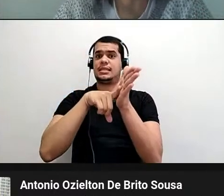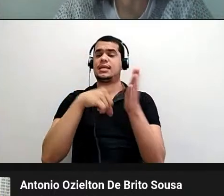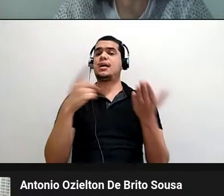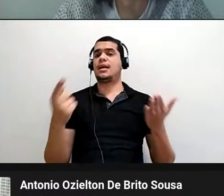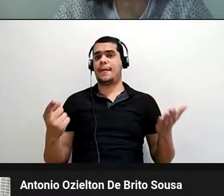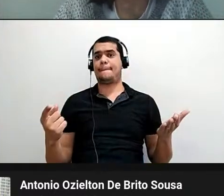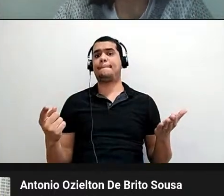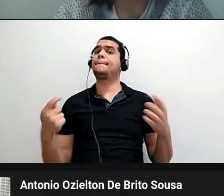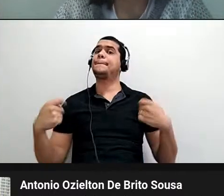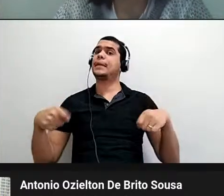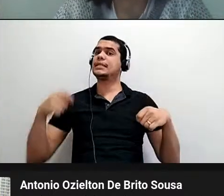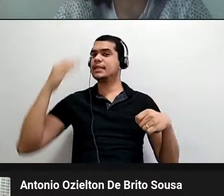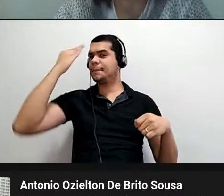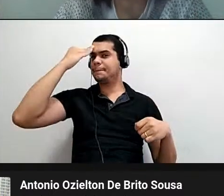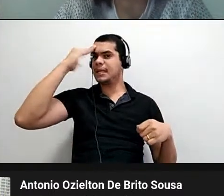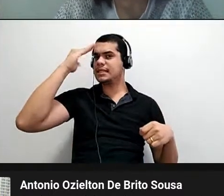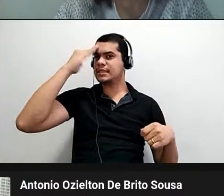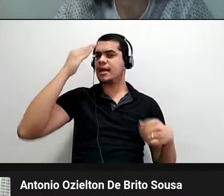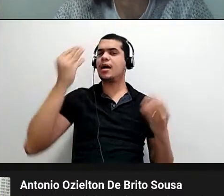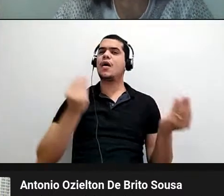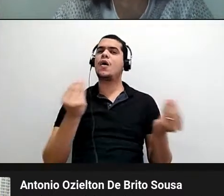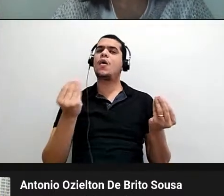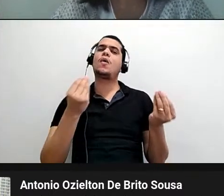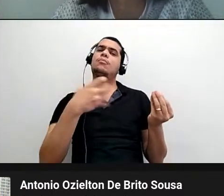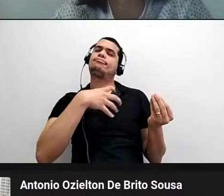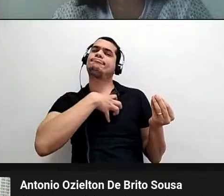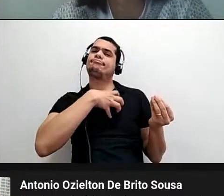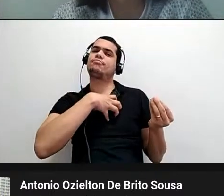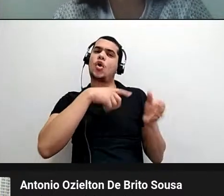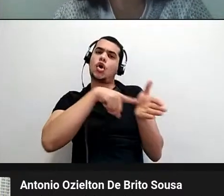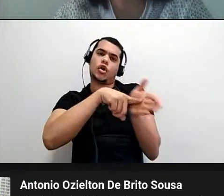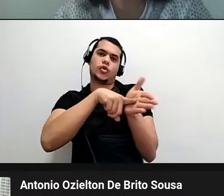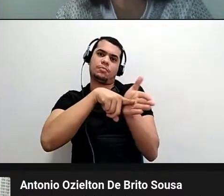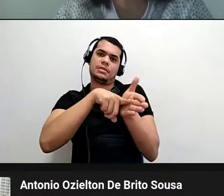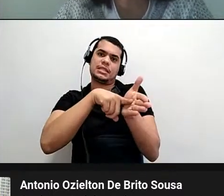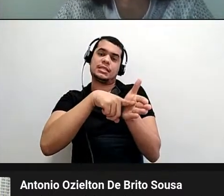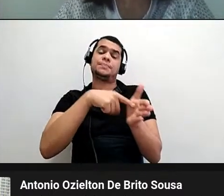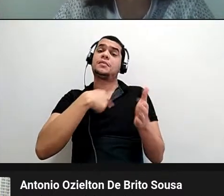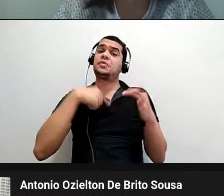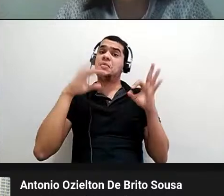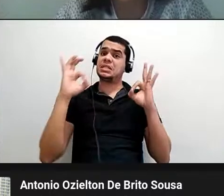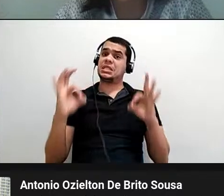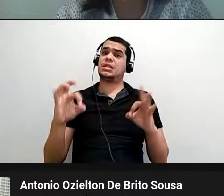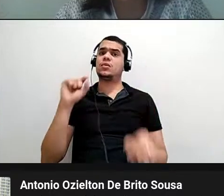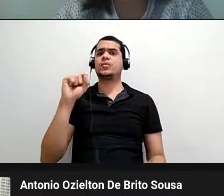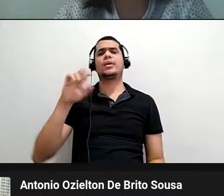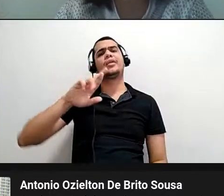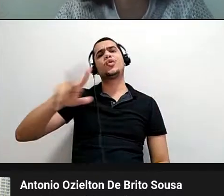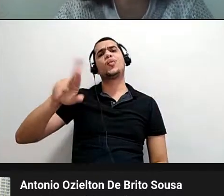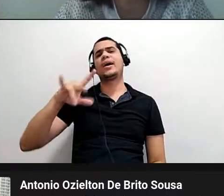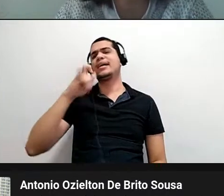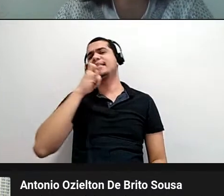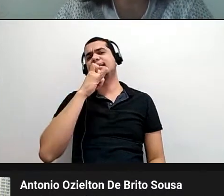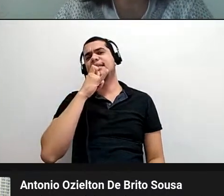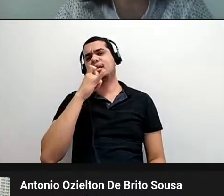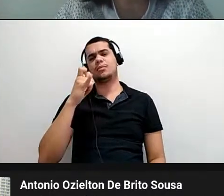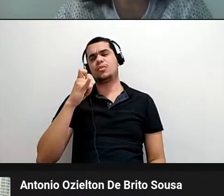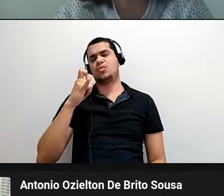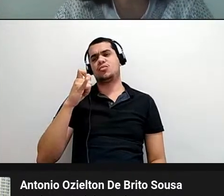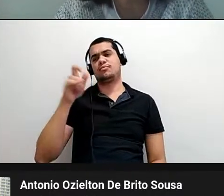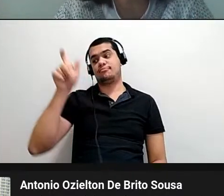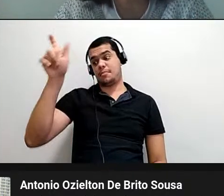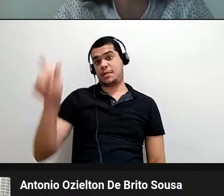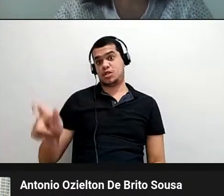precisa pensar em modos de pesquisa, né? Então, assim, eu tenho certeza que não é que os não indígenas